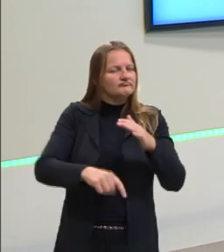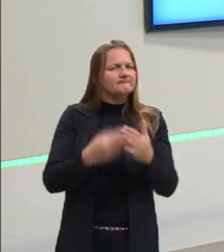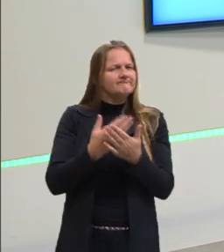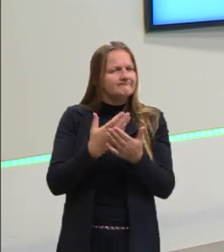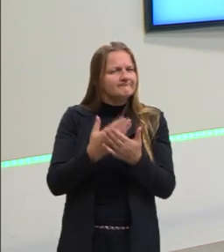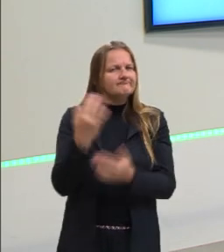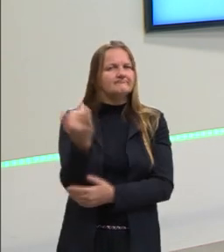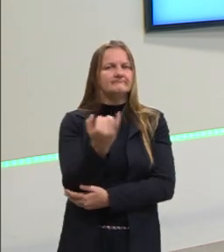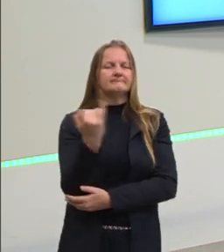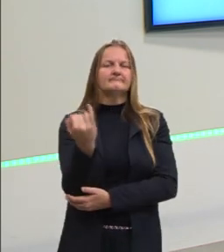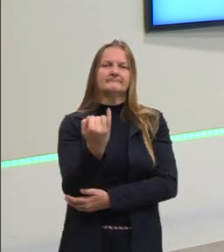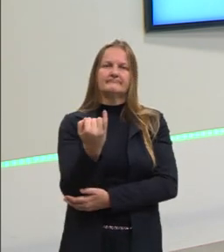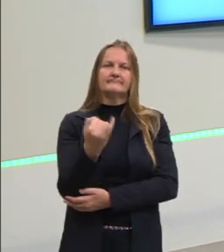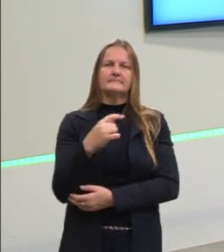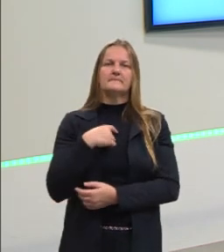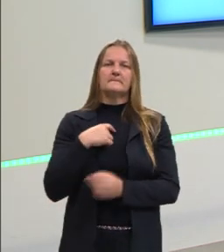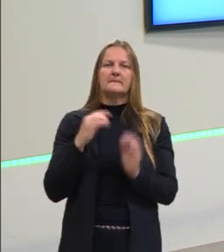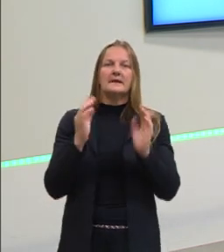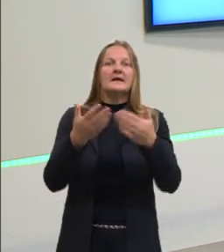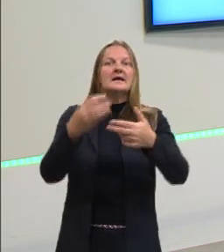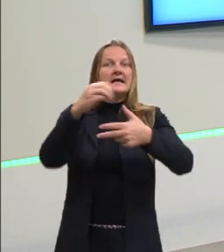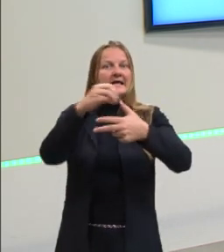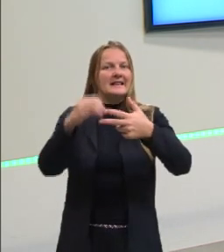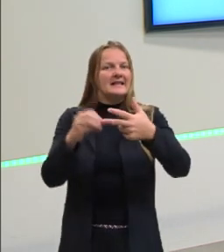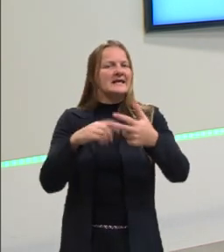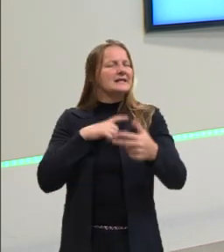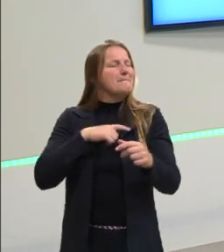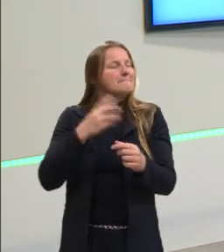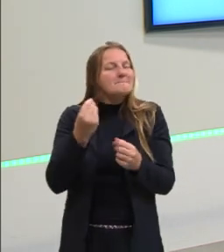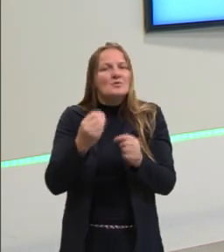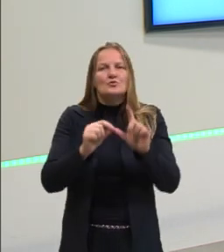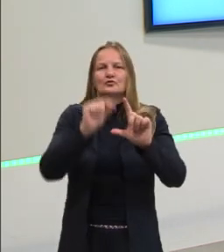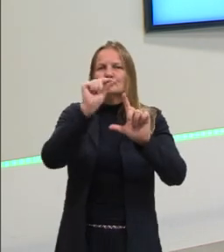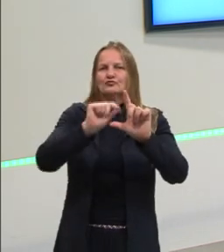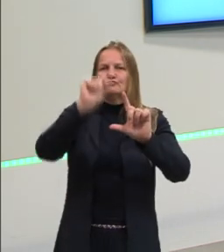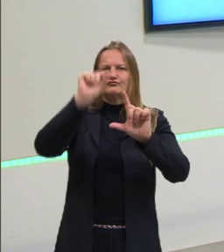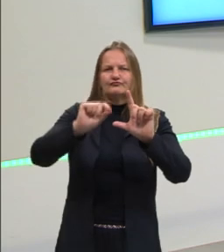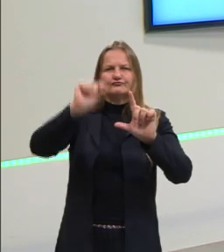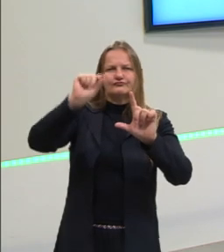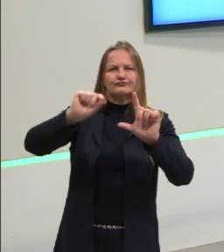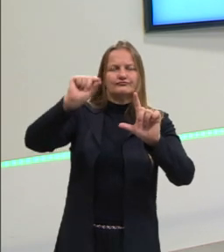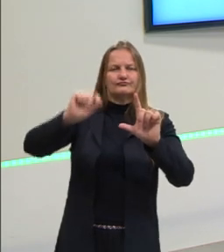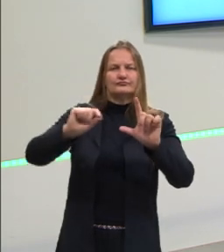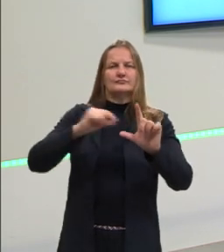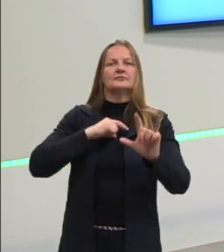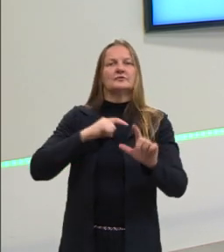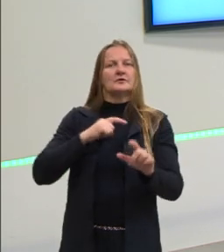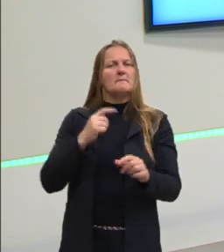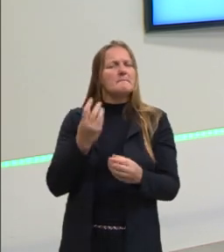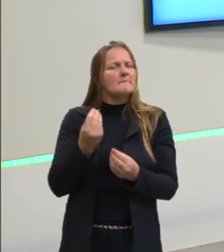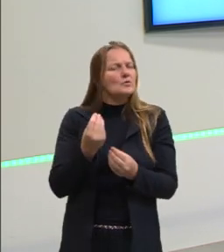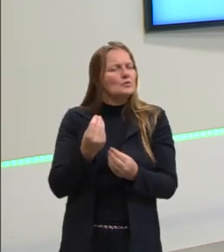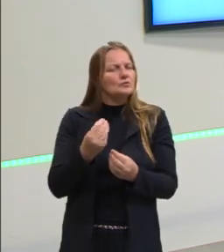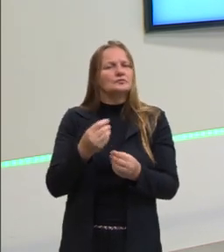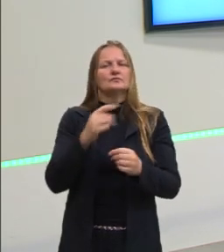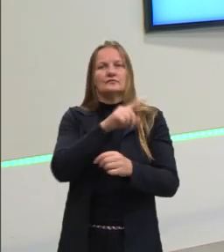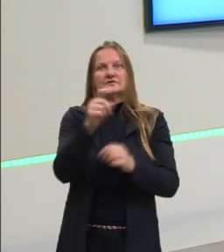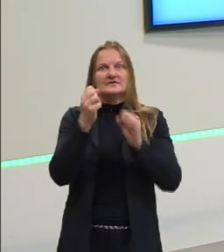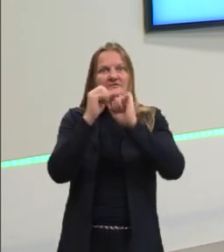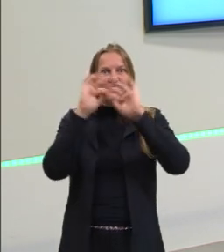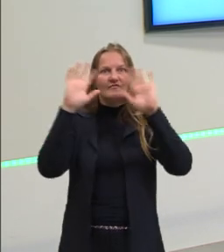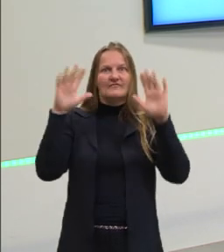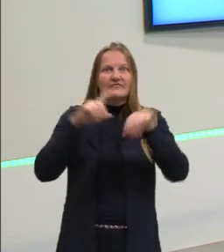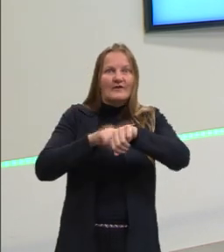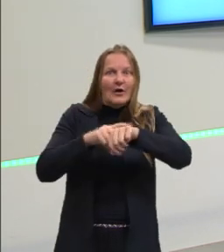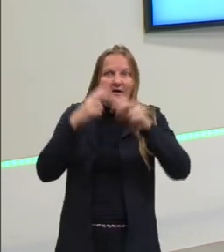estudo, principalmente para questões do ENEM, que tem muito gráfico, é muito importante esse estudo de teoria dos conjuntos para que depois vocês consigam interpretar o